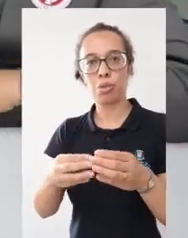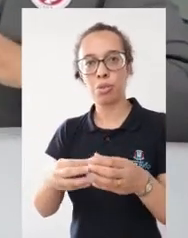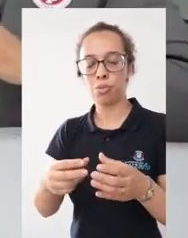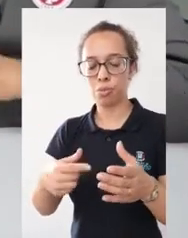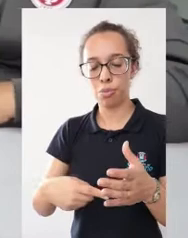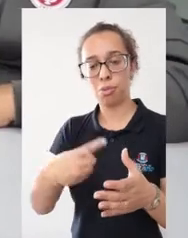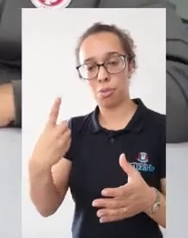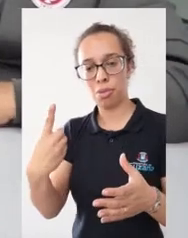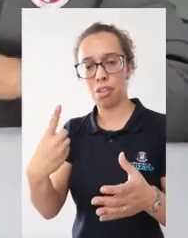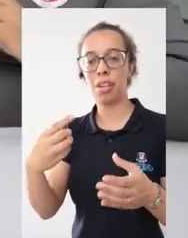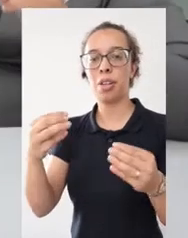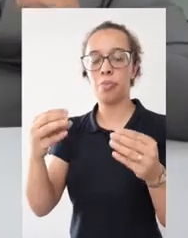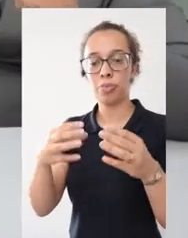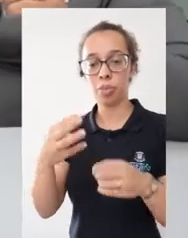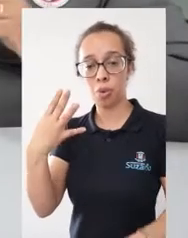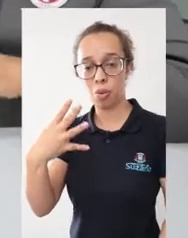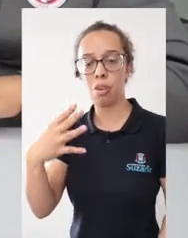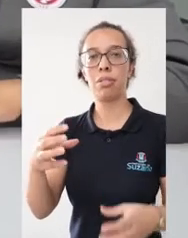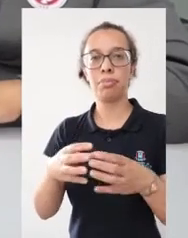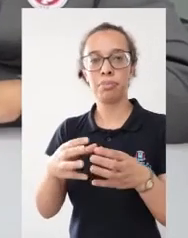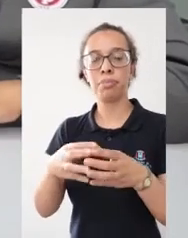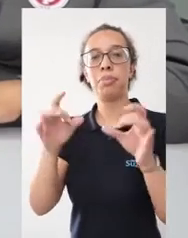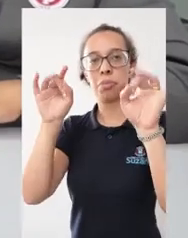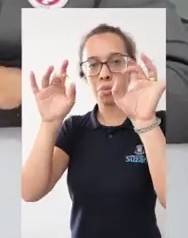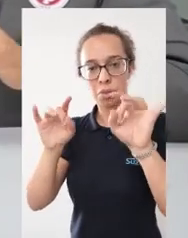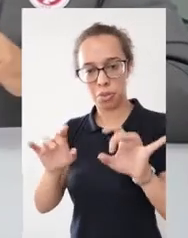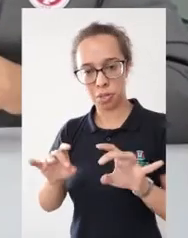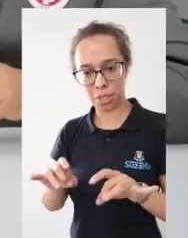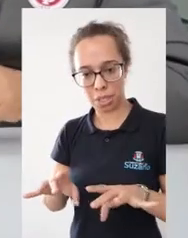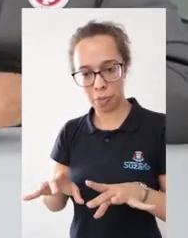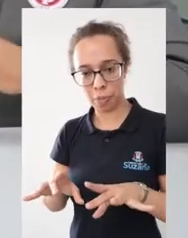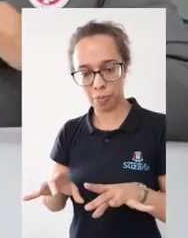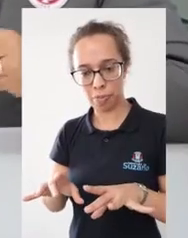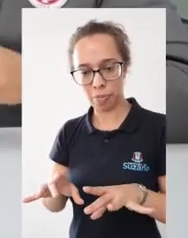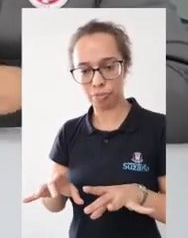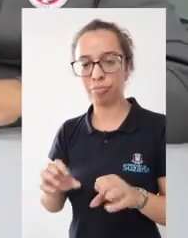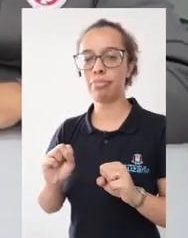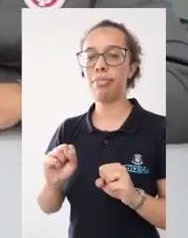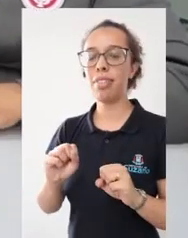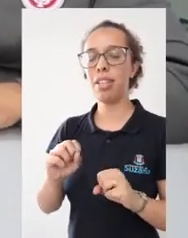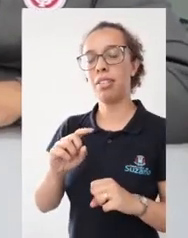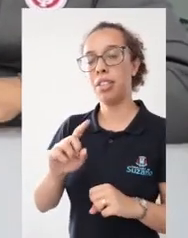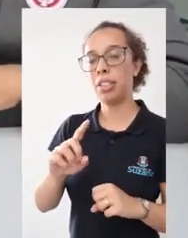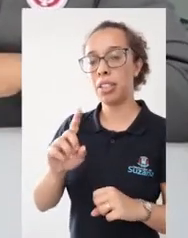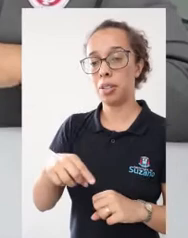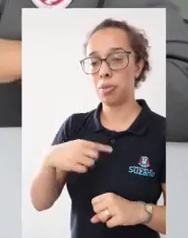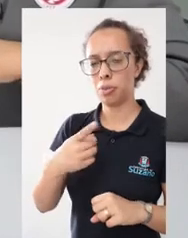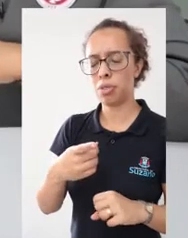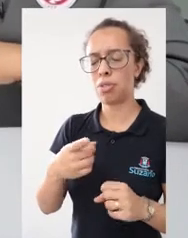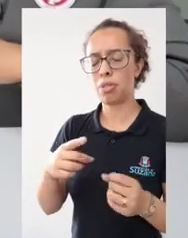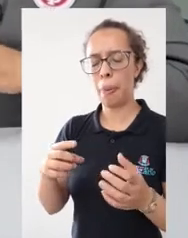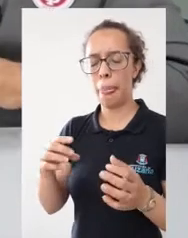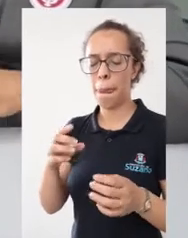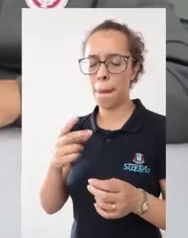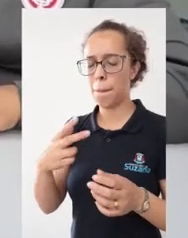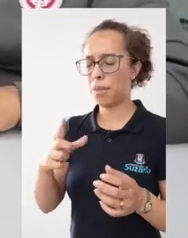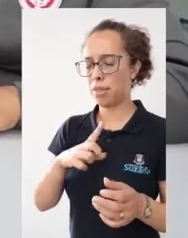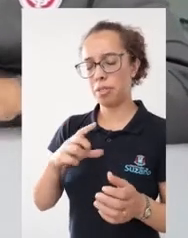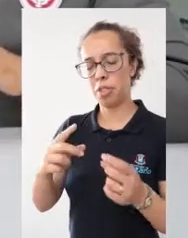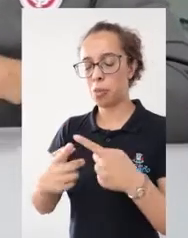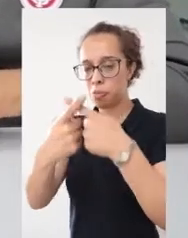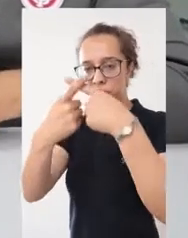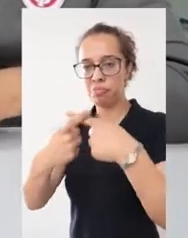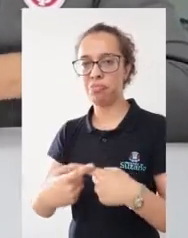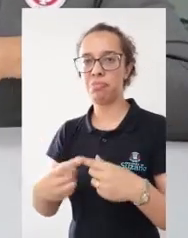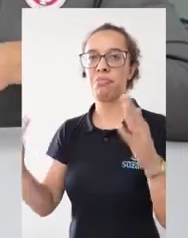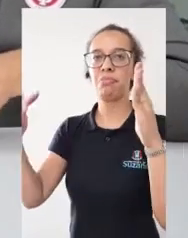irão fazer o mata-mata. O primeiro colocado farão a semifinal e em seguida a final. Então nós teremos jogos até setembro